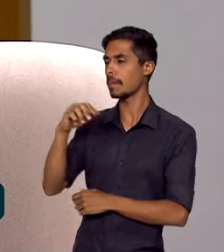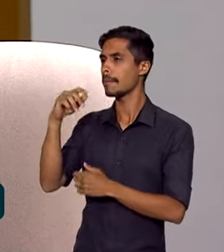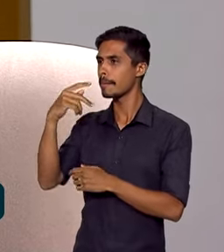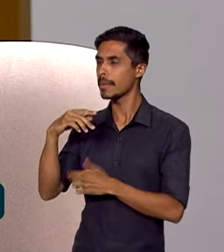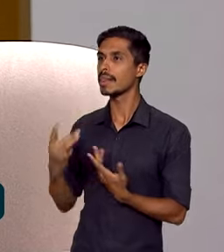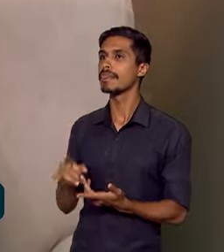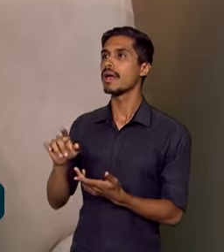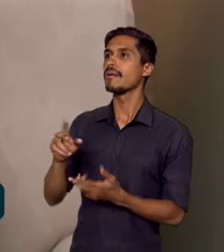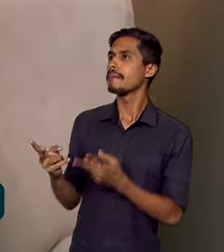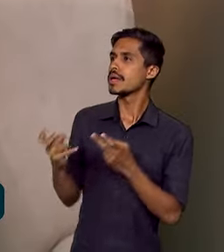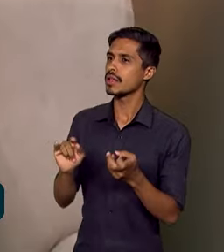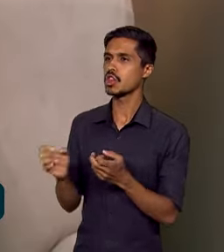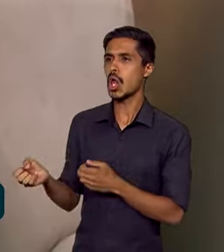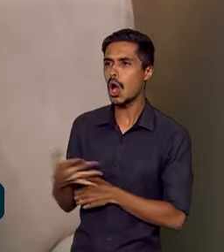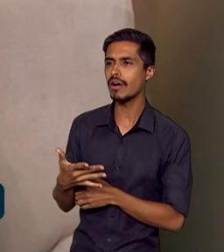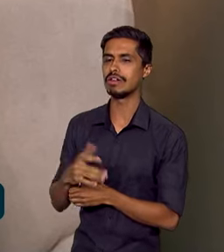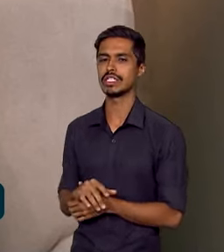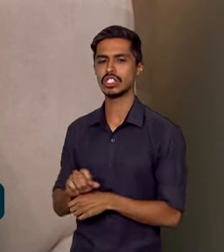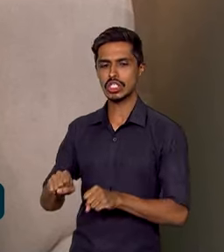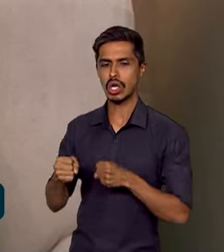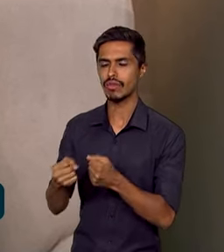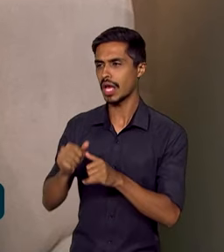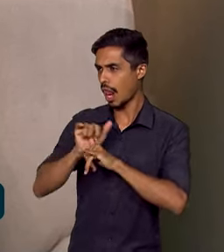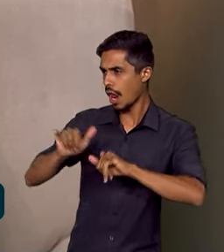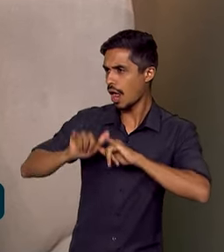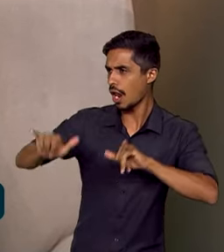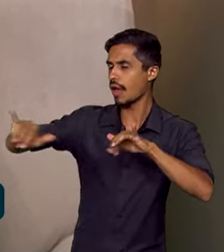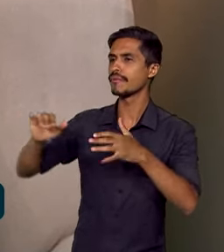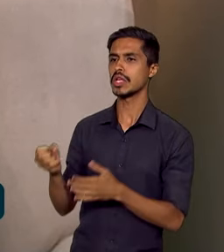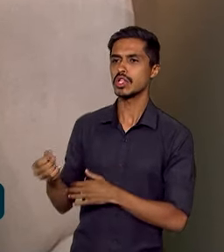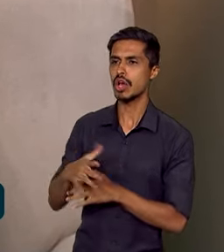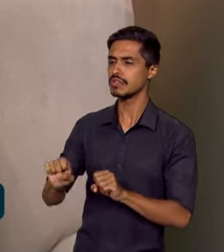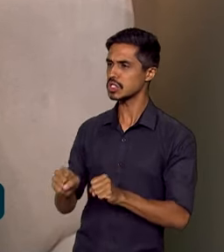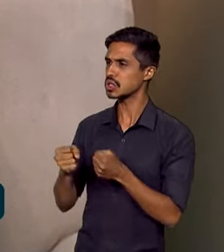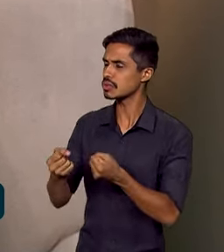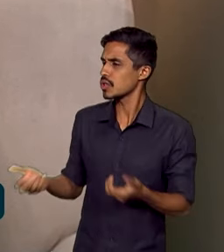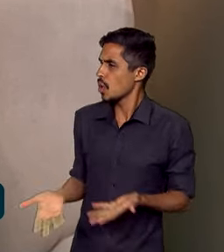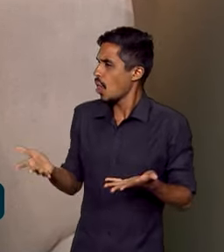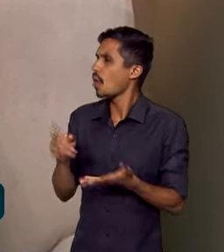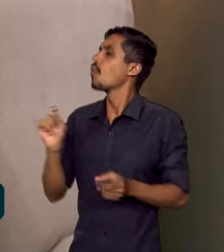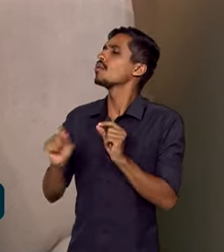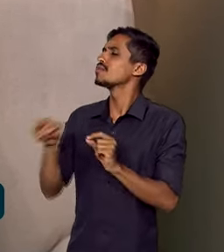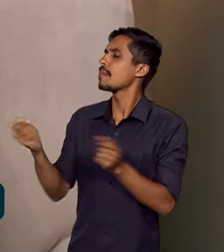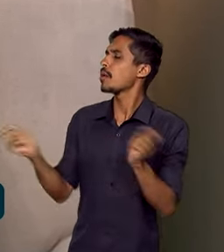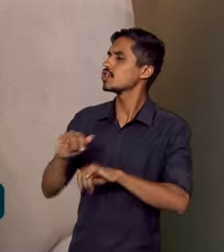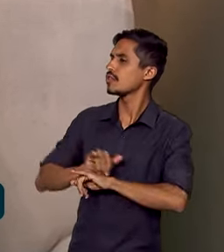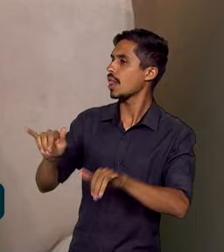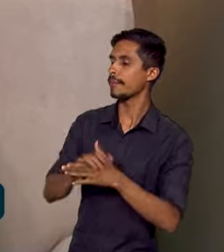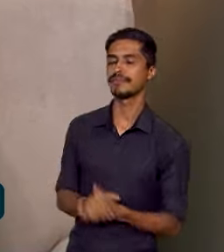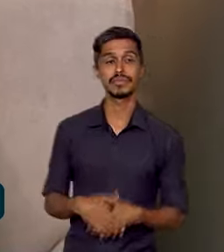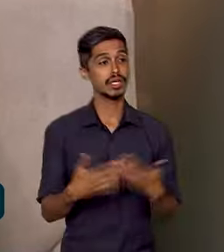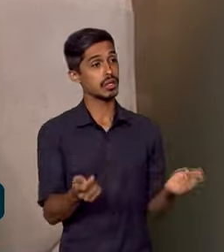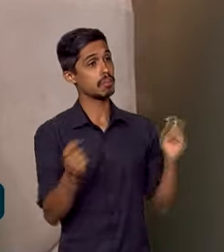Estão previstas aí novas medidas que serão anunciadas, novas ações afirmativas? O você pode antecipar para a gente? É, o que eu posso